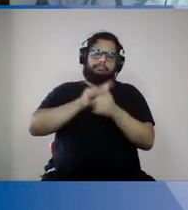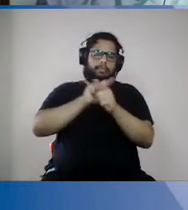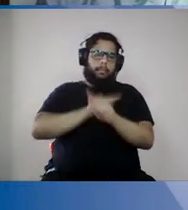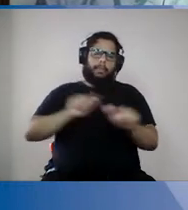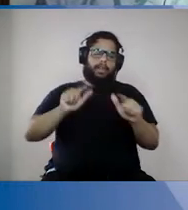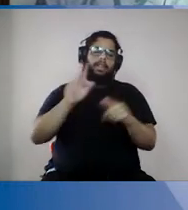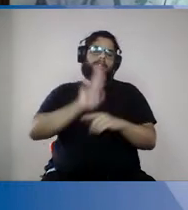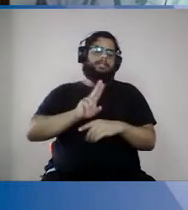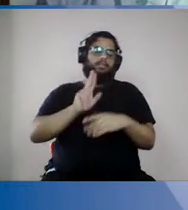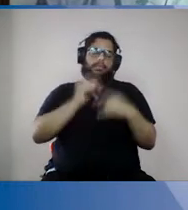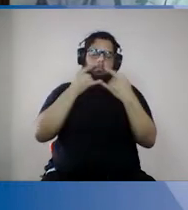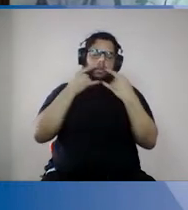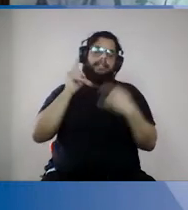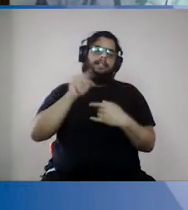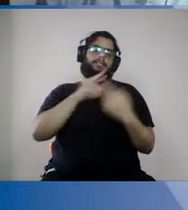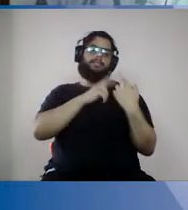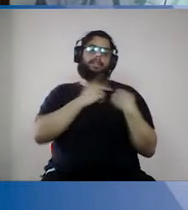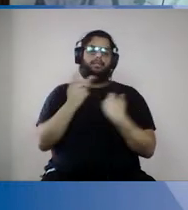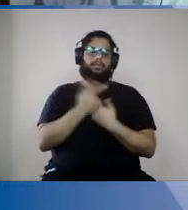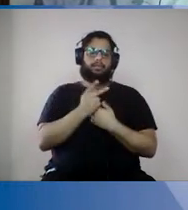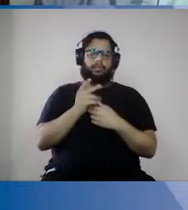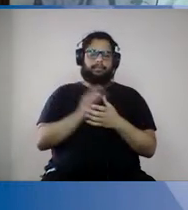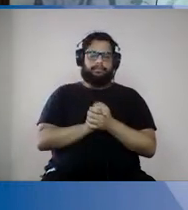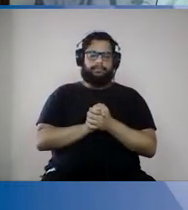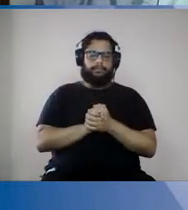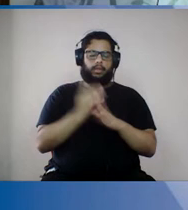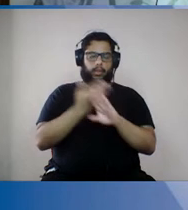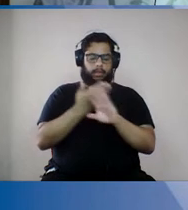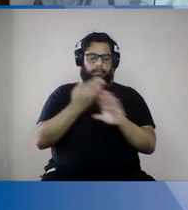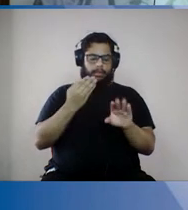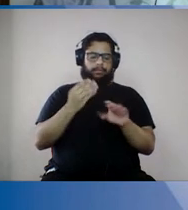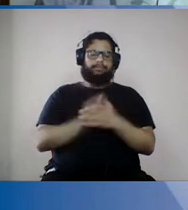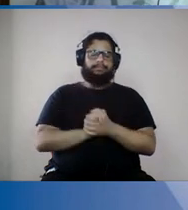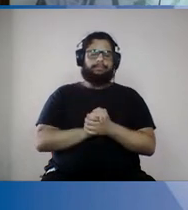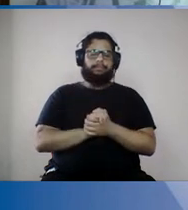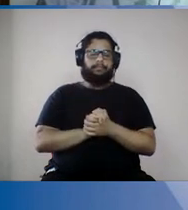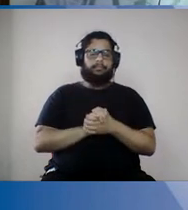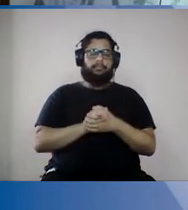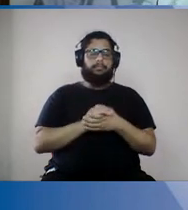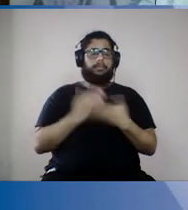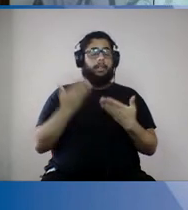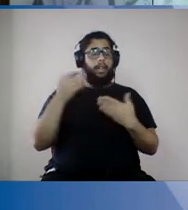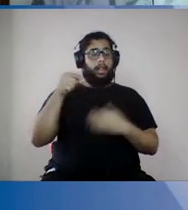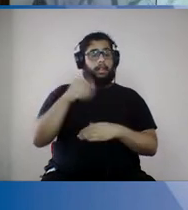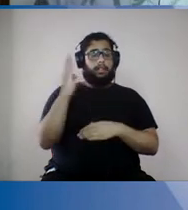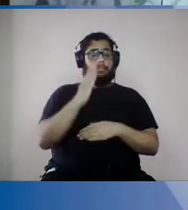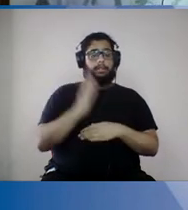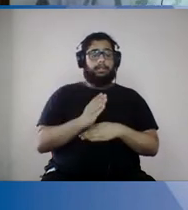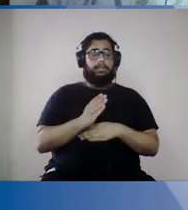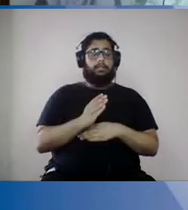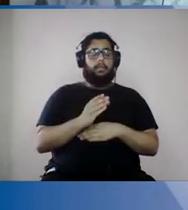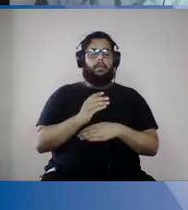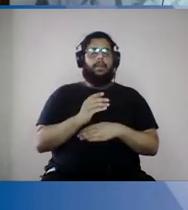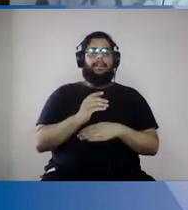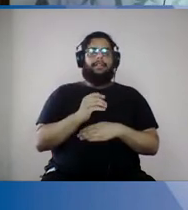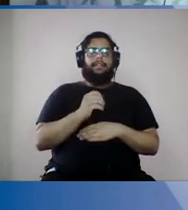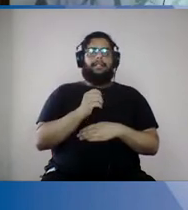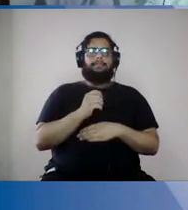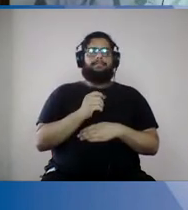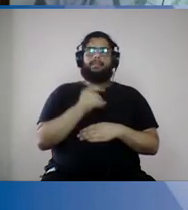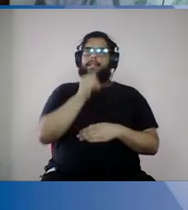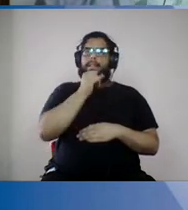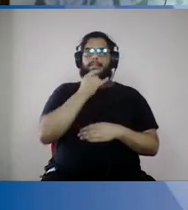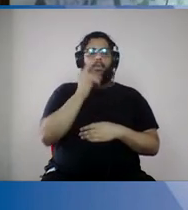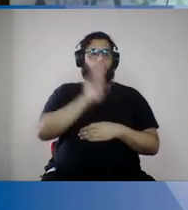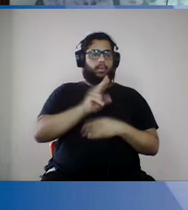O que nós temos hoje no Brasil é que nenhuma dessas medidas ainda foi adotada na dimensão necessária. O uso de